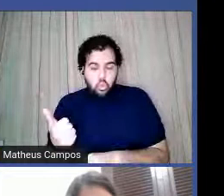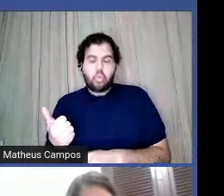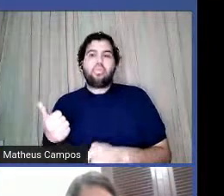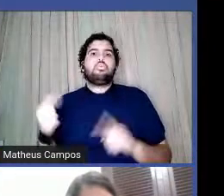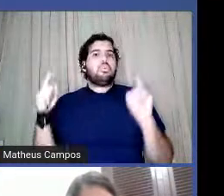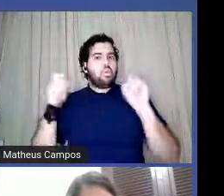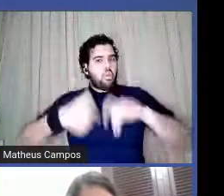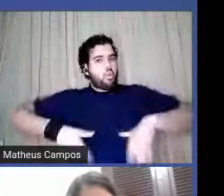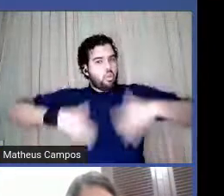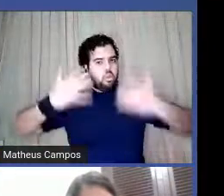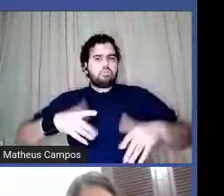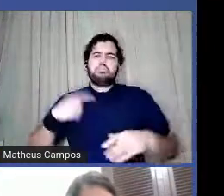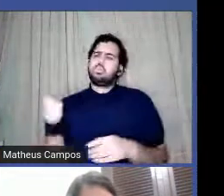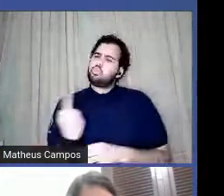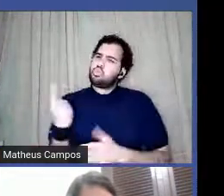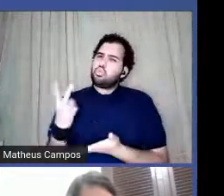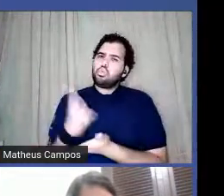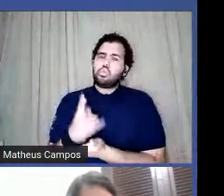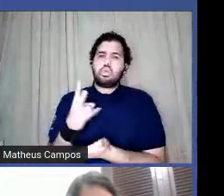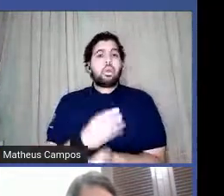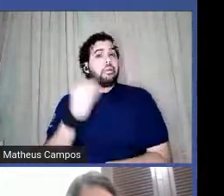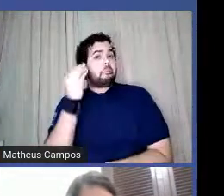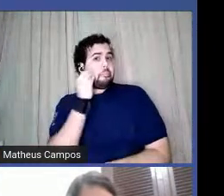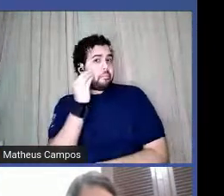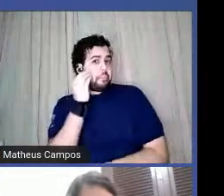vai tentando fazer